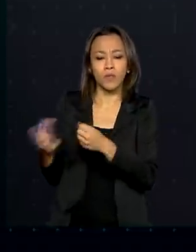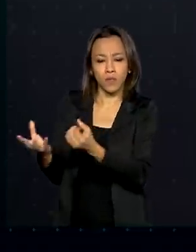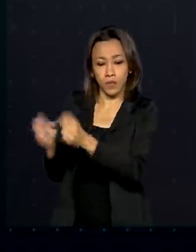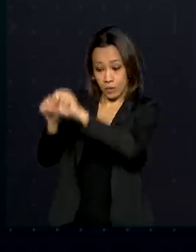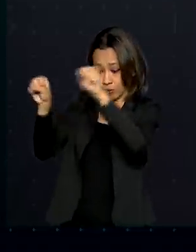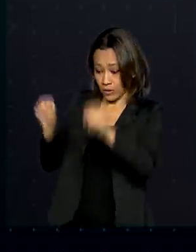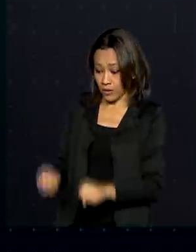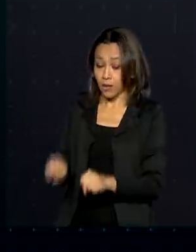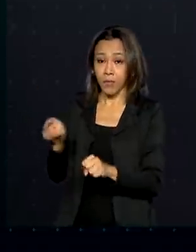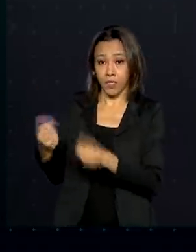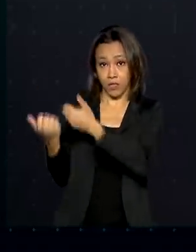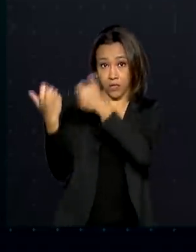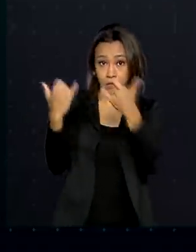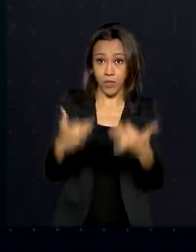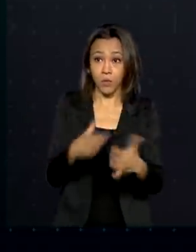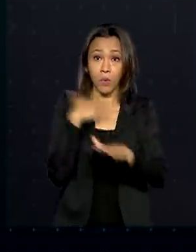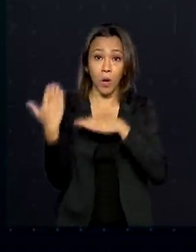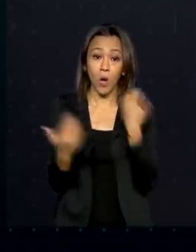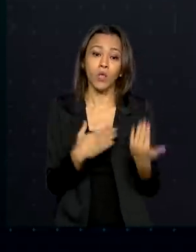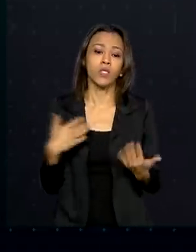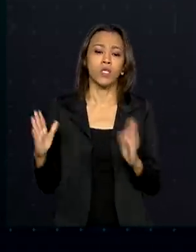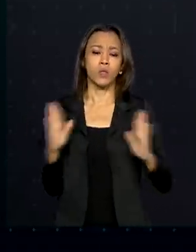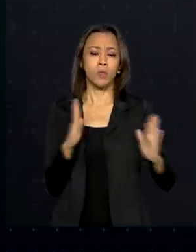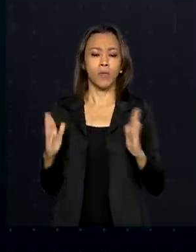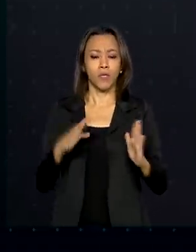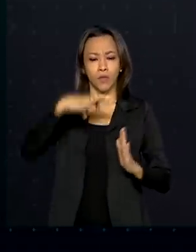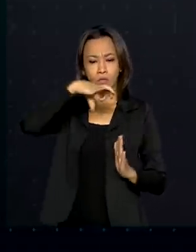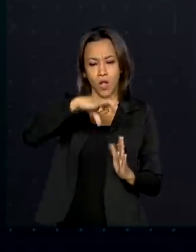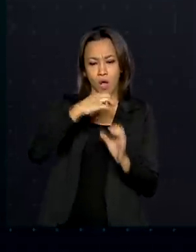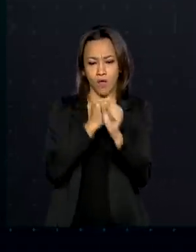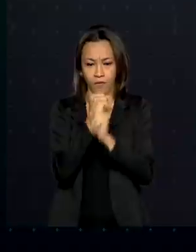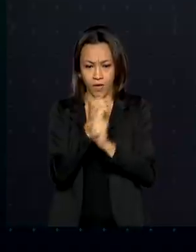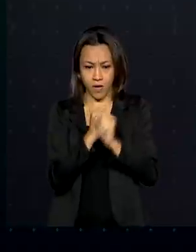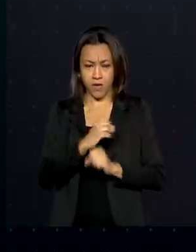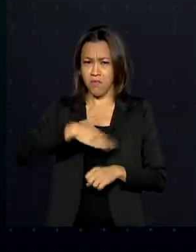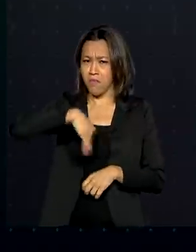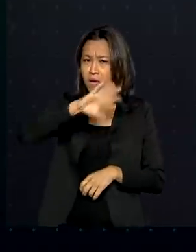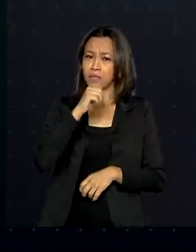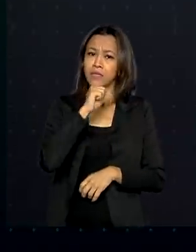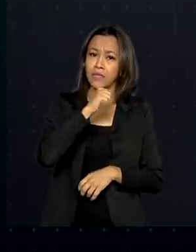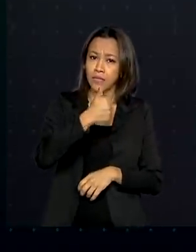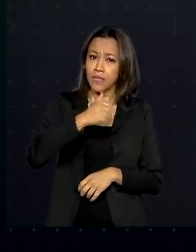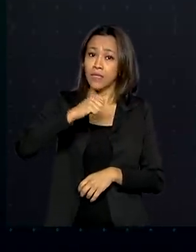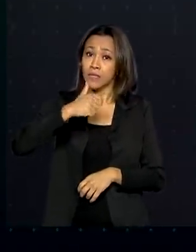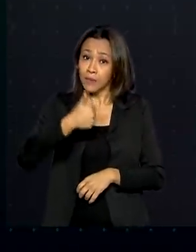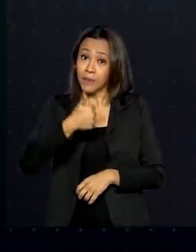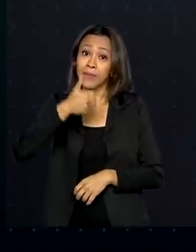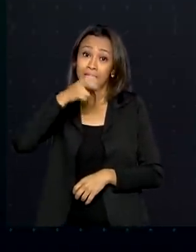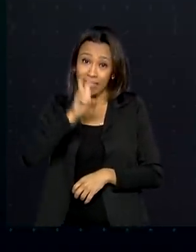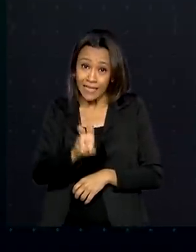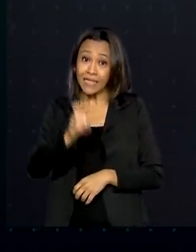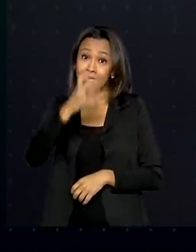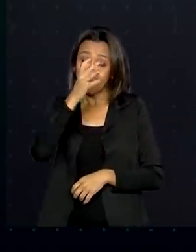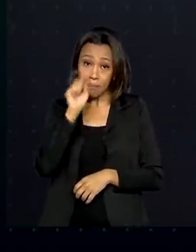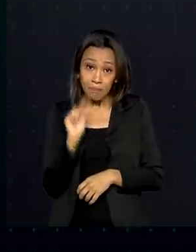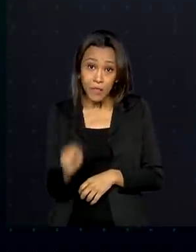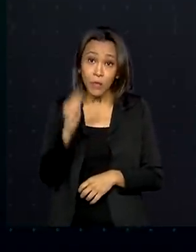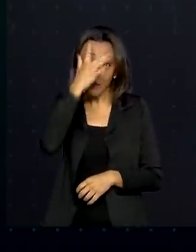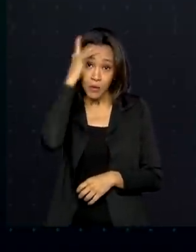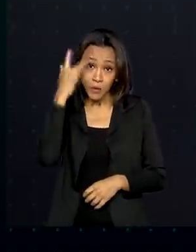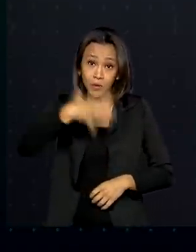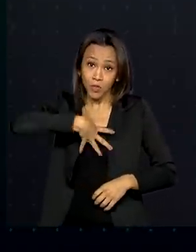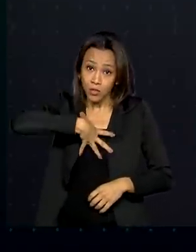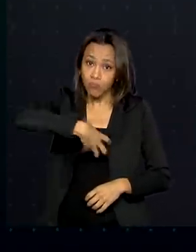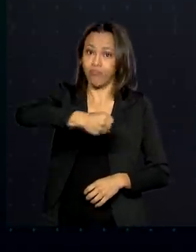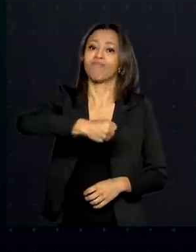sobre Mortalidade. Em nove anos, mais de 115 mil pessoas tiraram a própria vida no